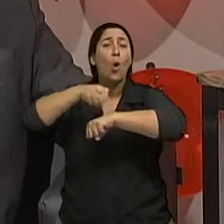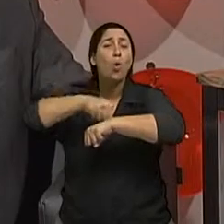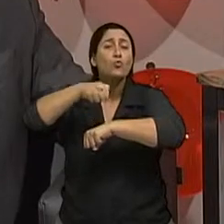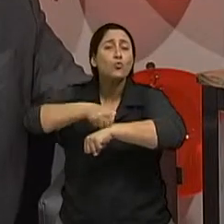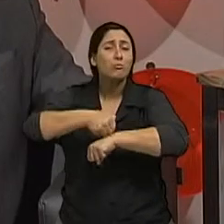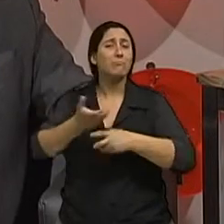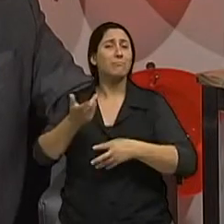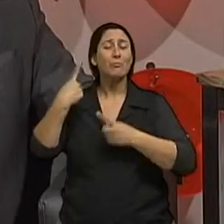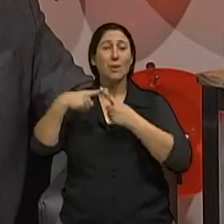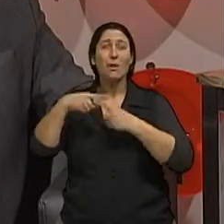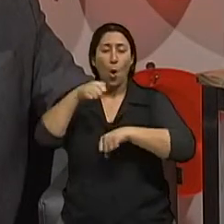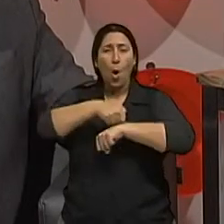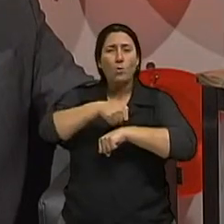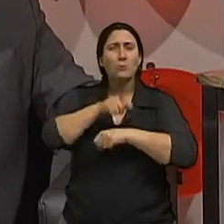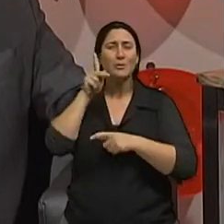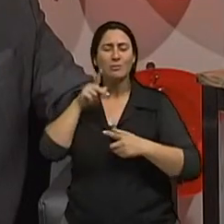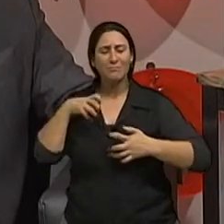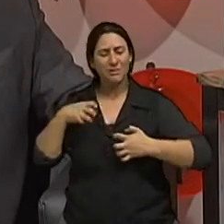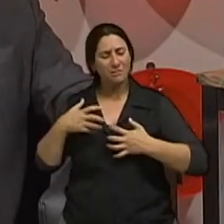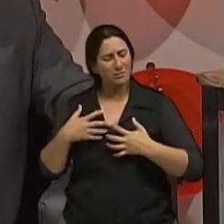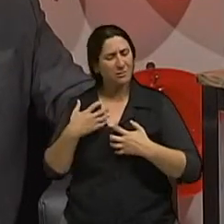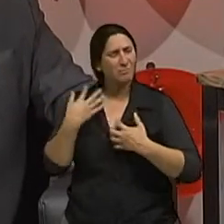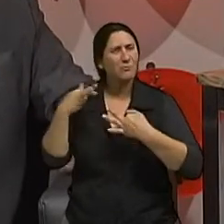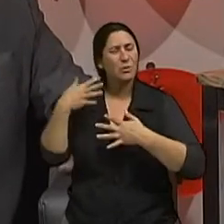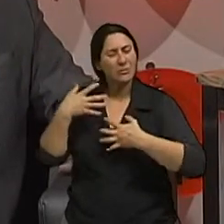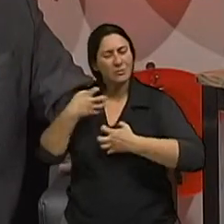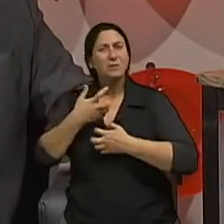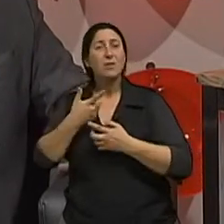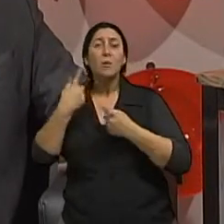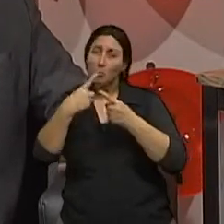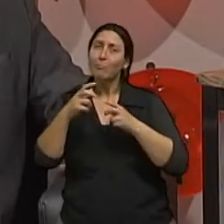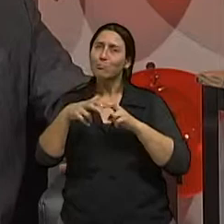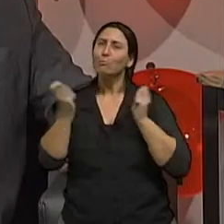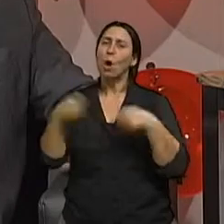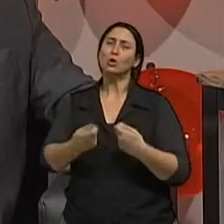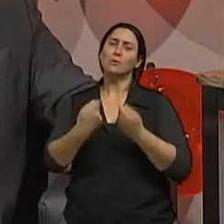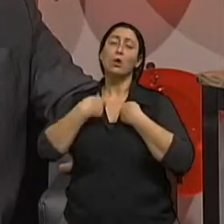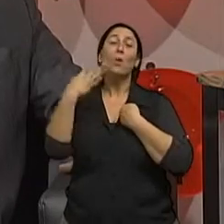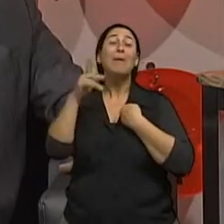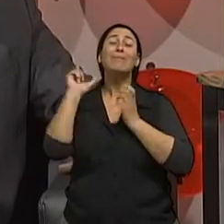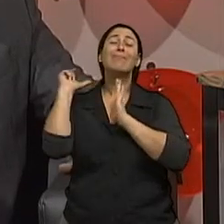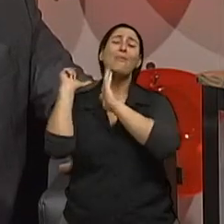parte óssea isso está provocando dor isso é o que mais frequentemente pode dar sintoma